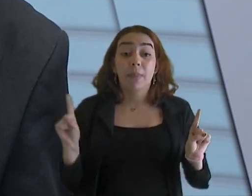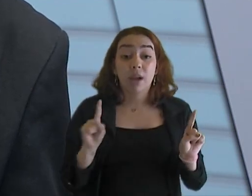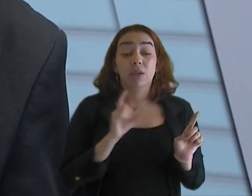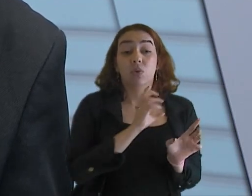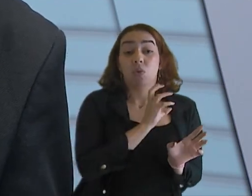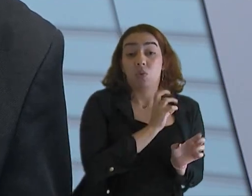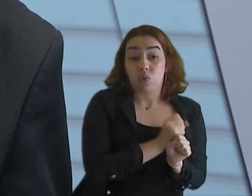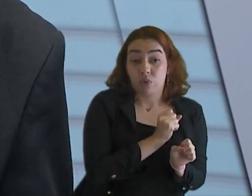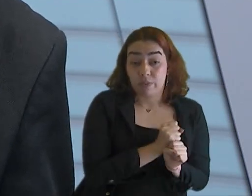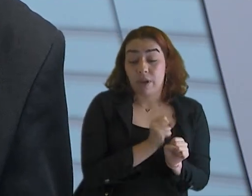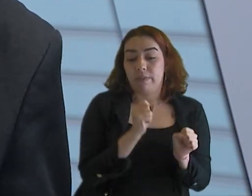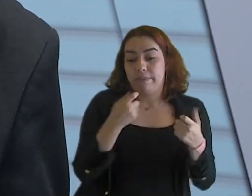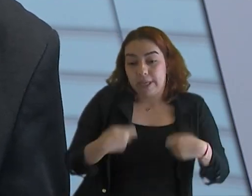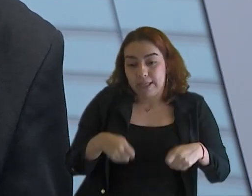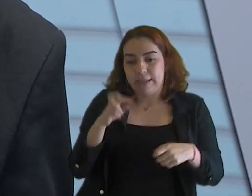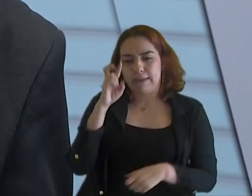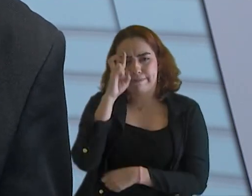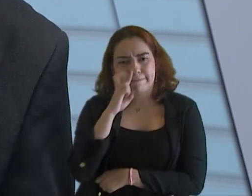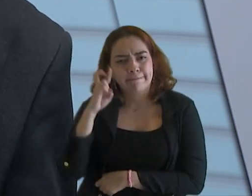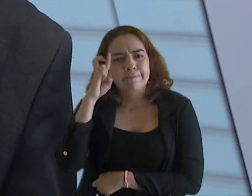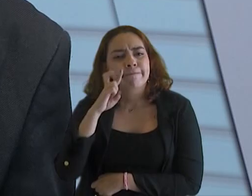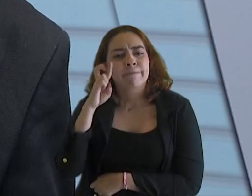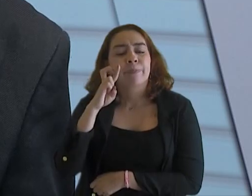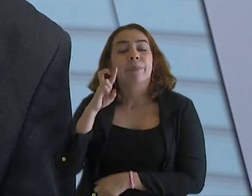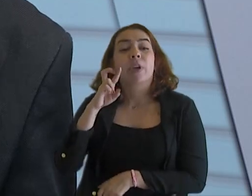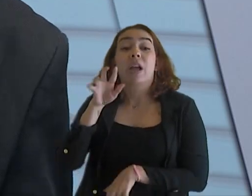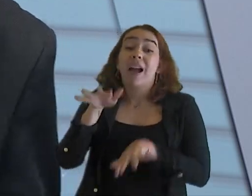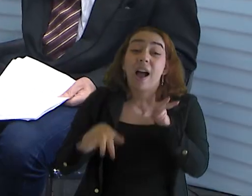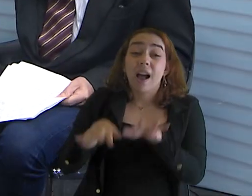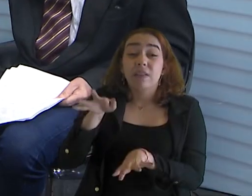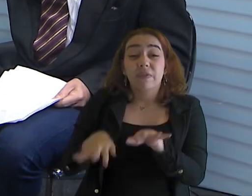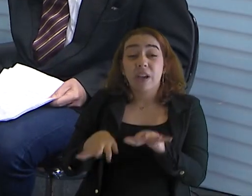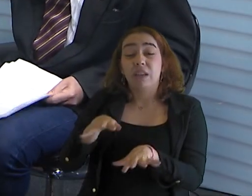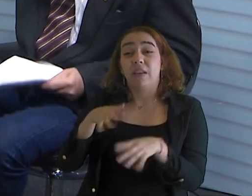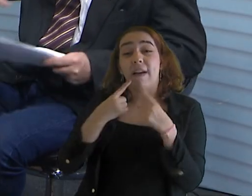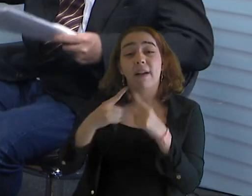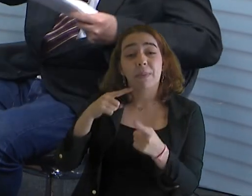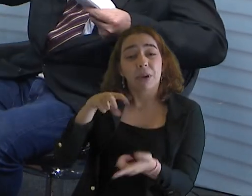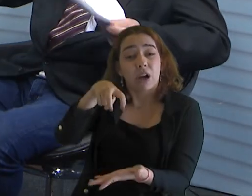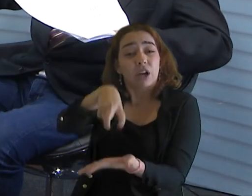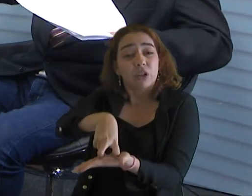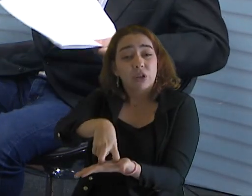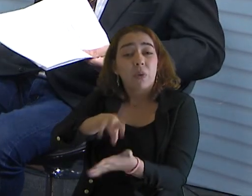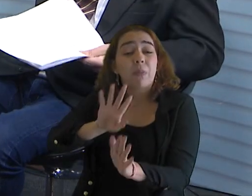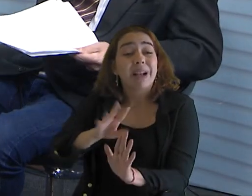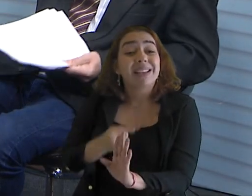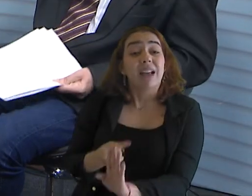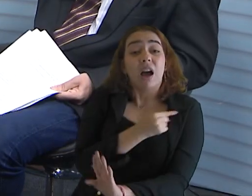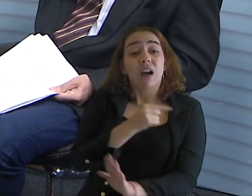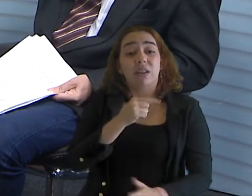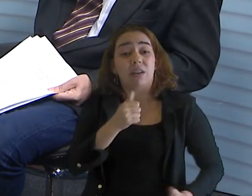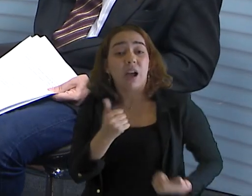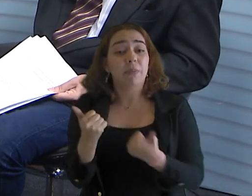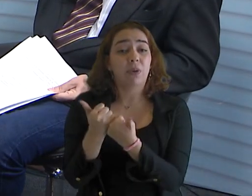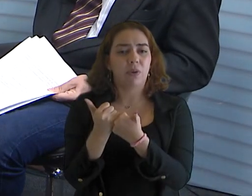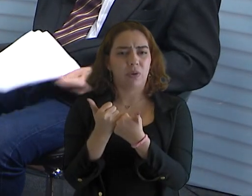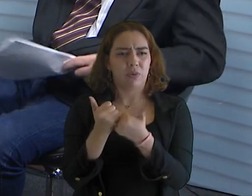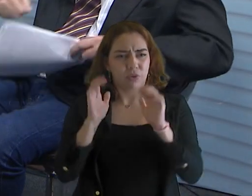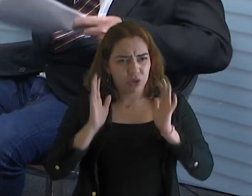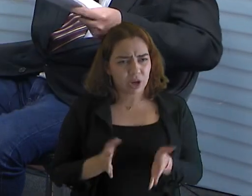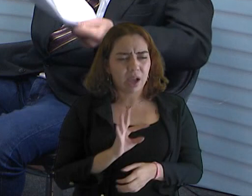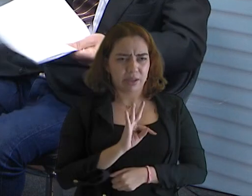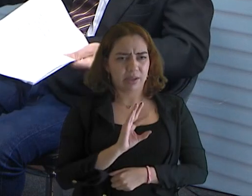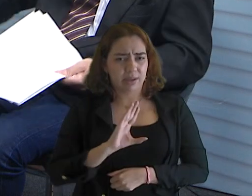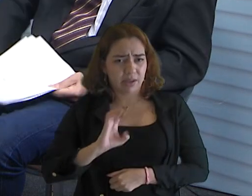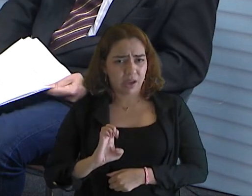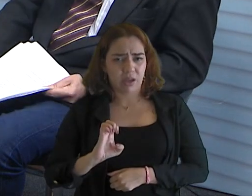de punir, for o caso. Tem que punir. Punição é pedagógica. Mas auxiliar também. Eu queria saber, porque o tribunal vem fazendo isso. Se o